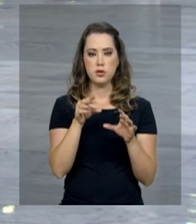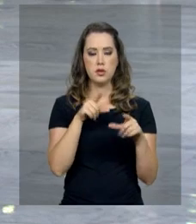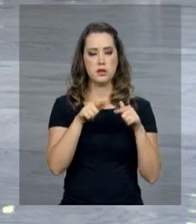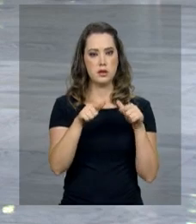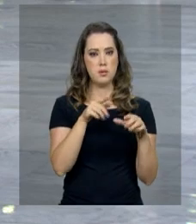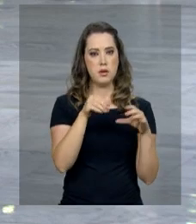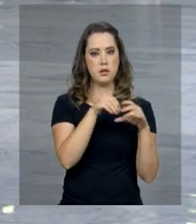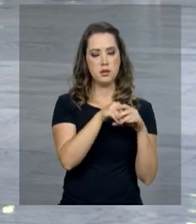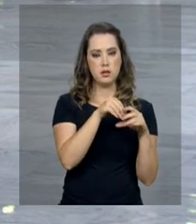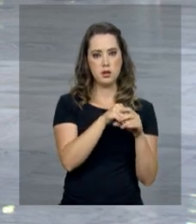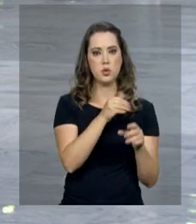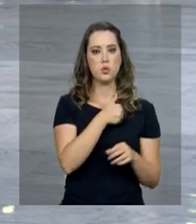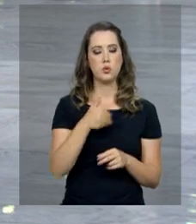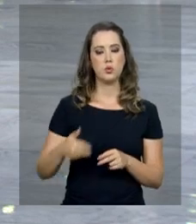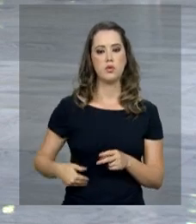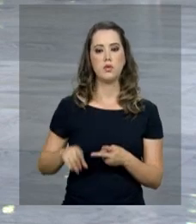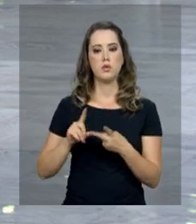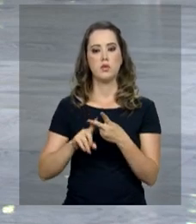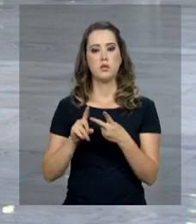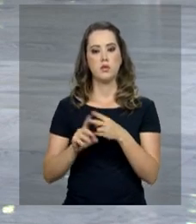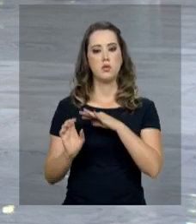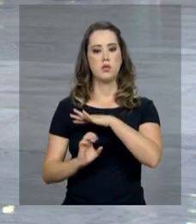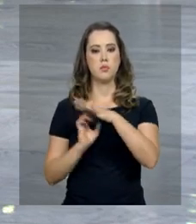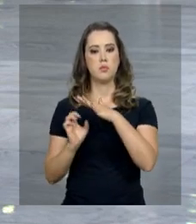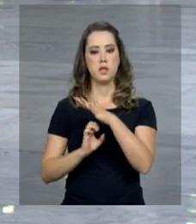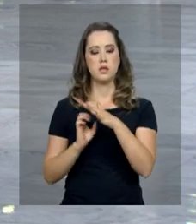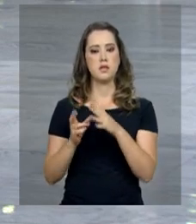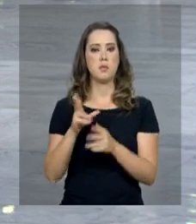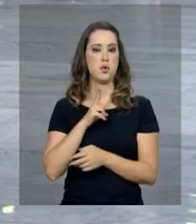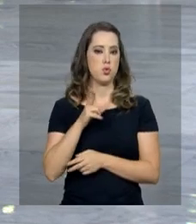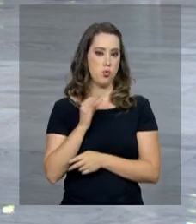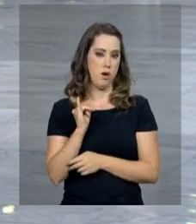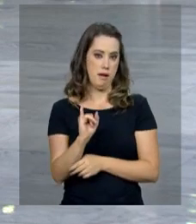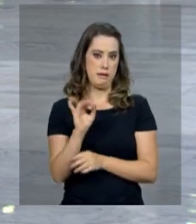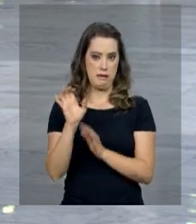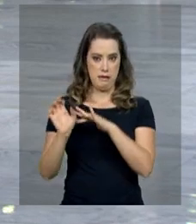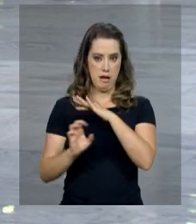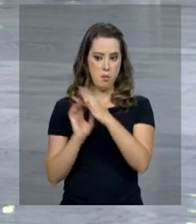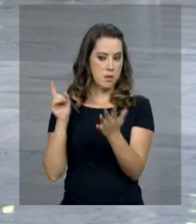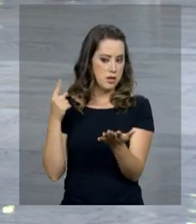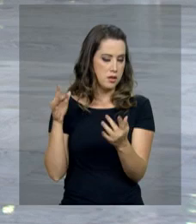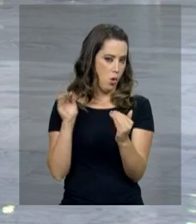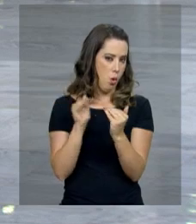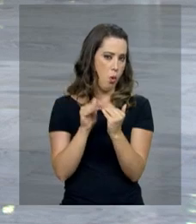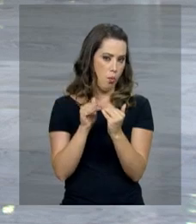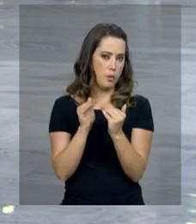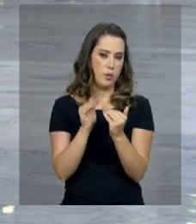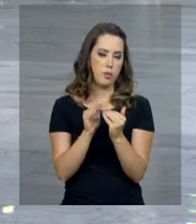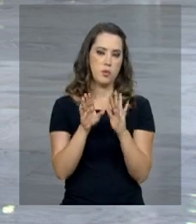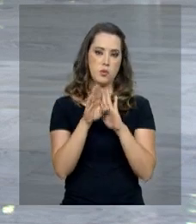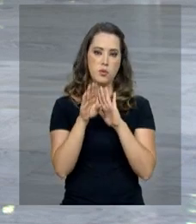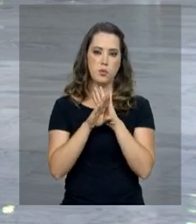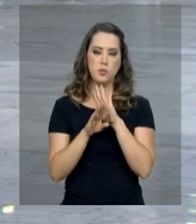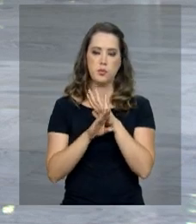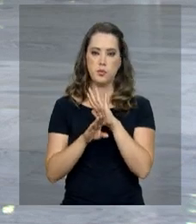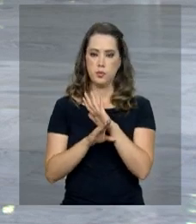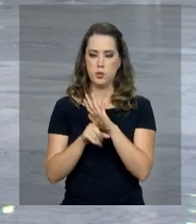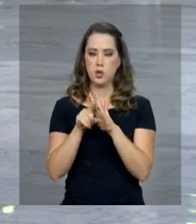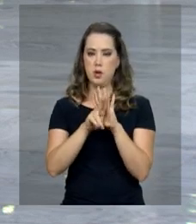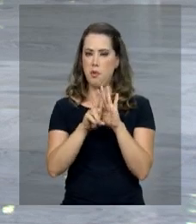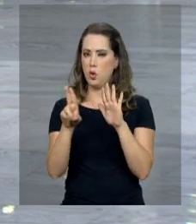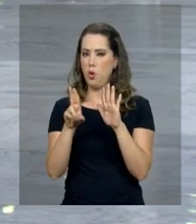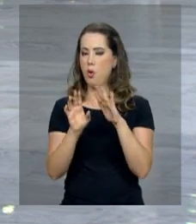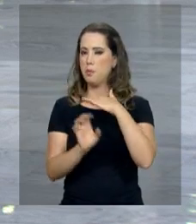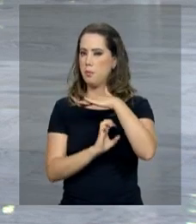públicos, né? E para funcionários da iniciativa privada, desde que a empresa faça parte do programa Empresa Cidadã.